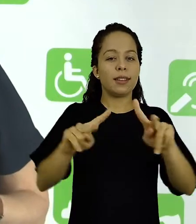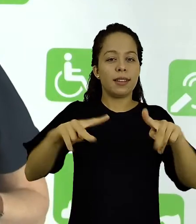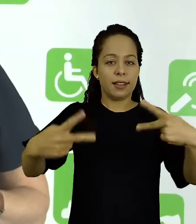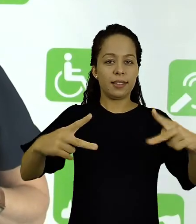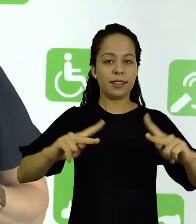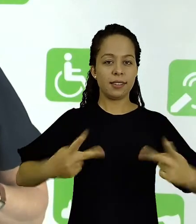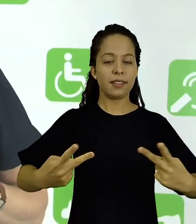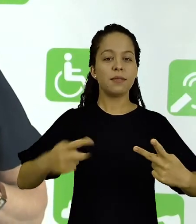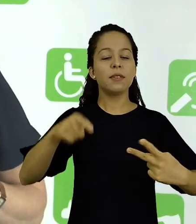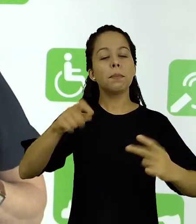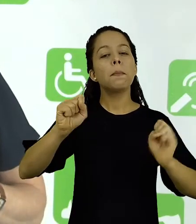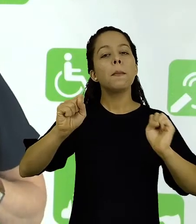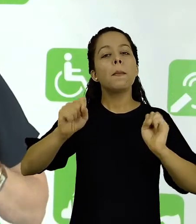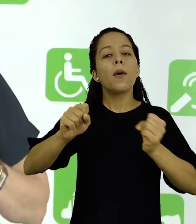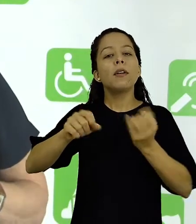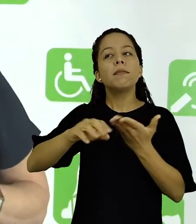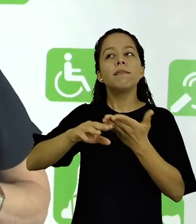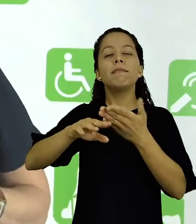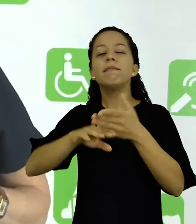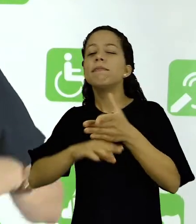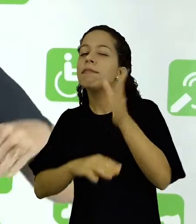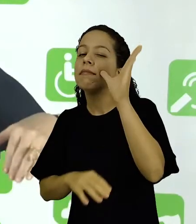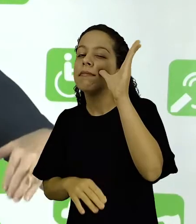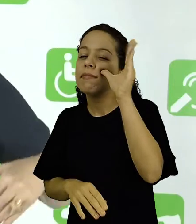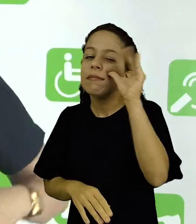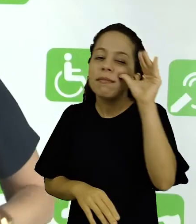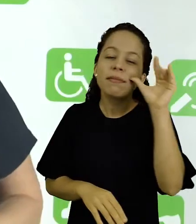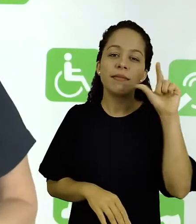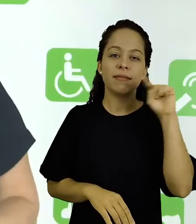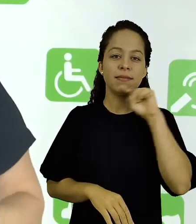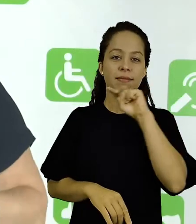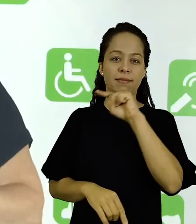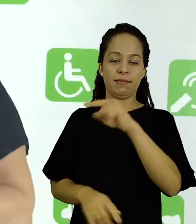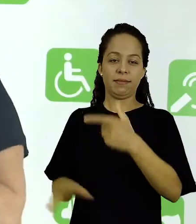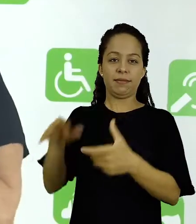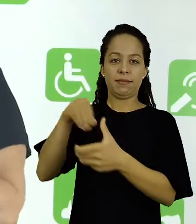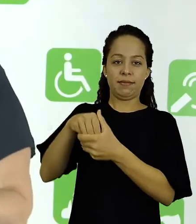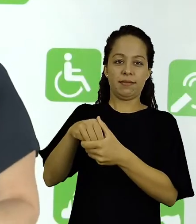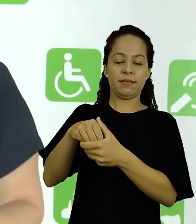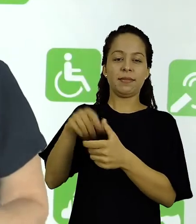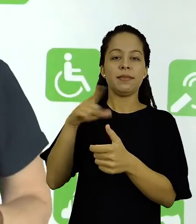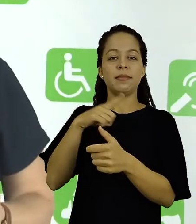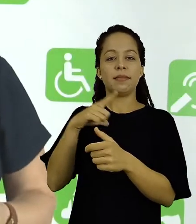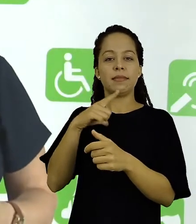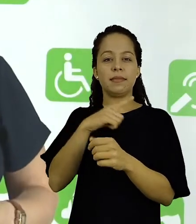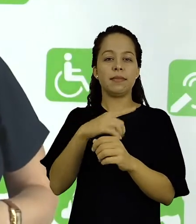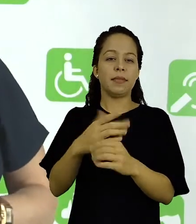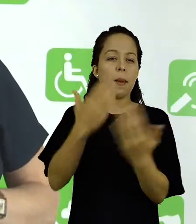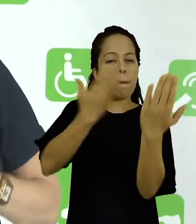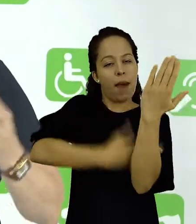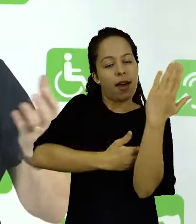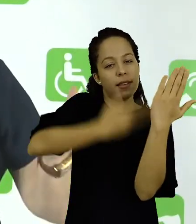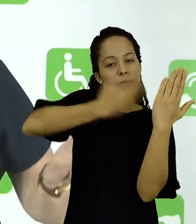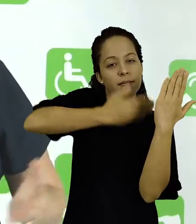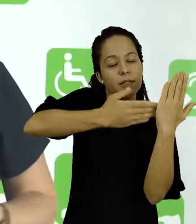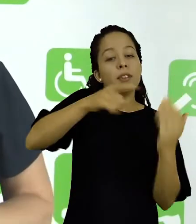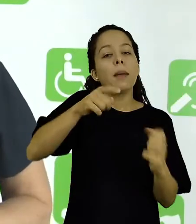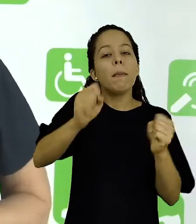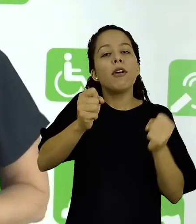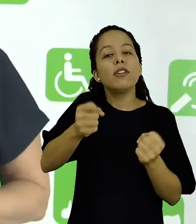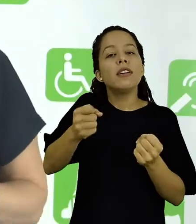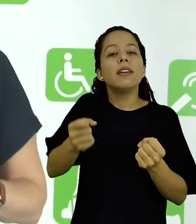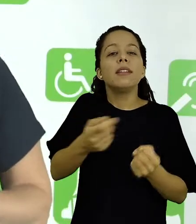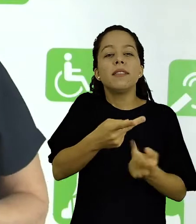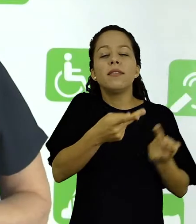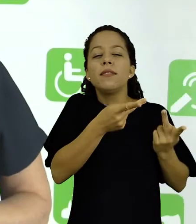links em que você pode fazer uma visita virtual a algumas galerias de